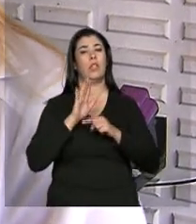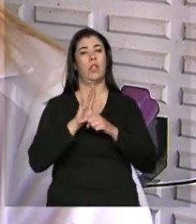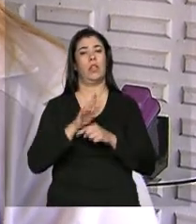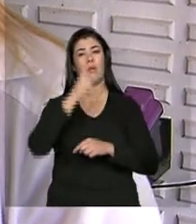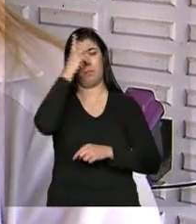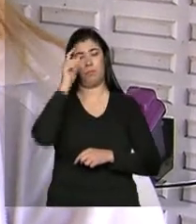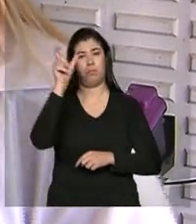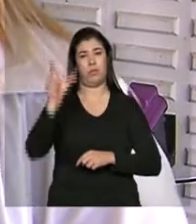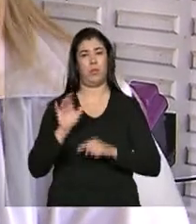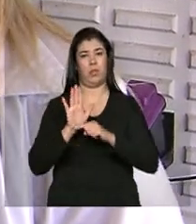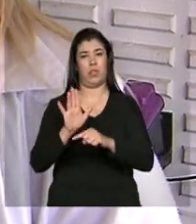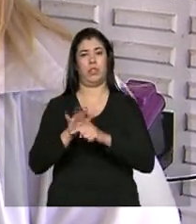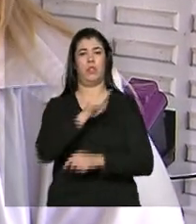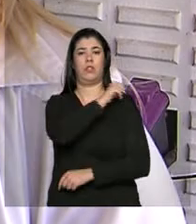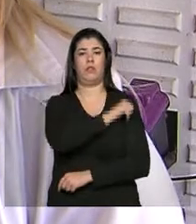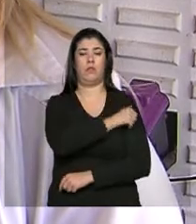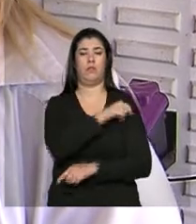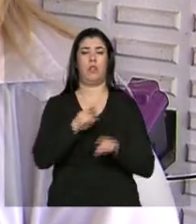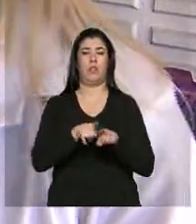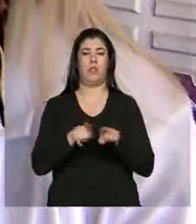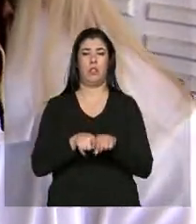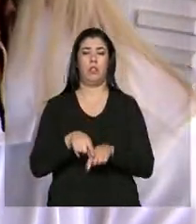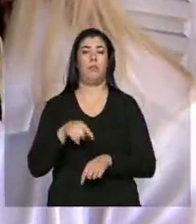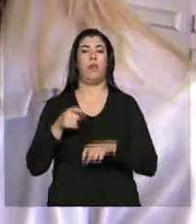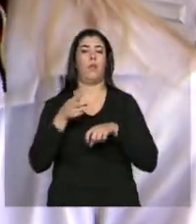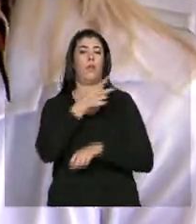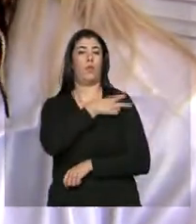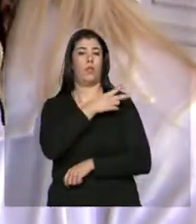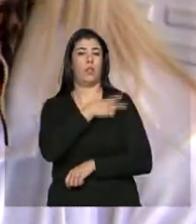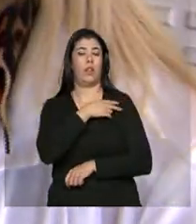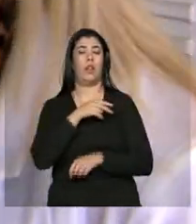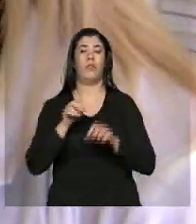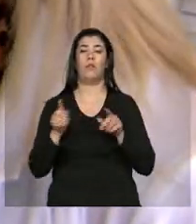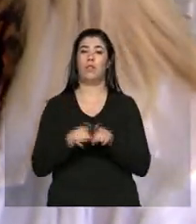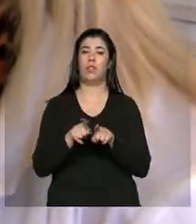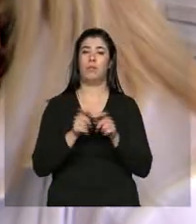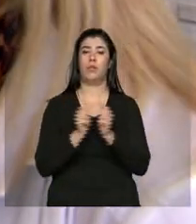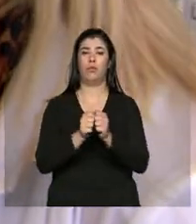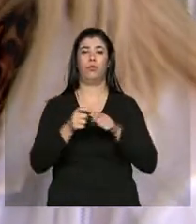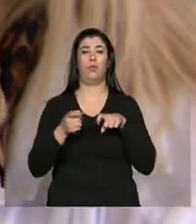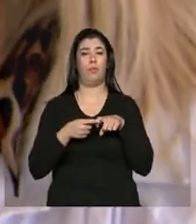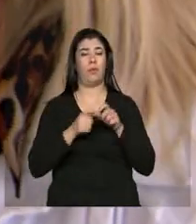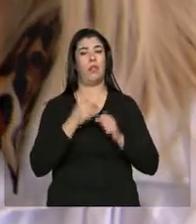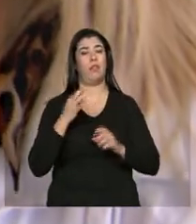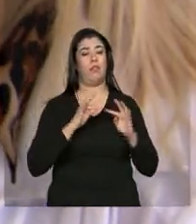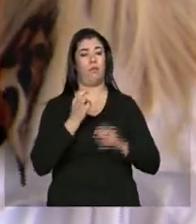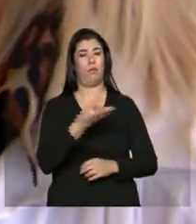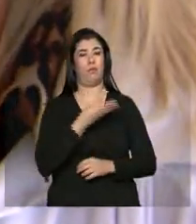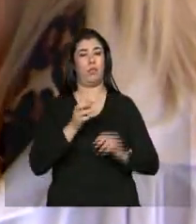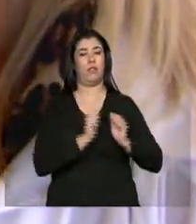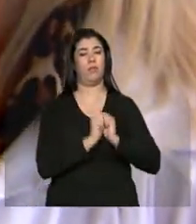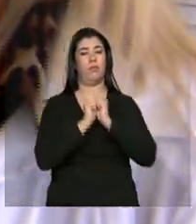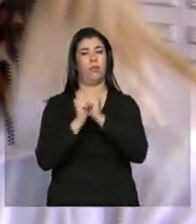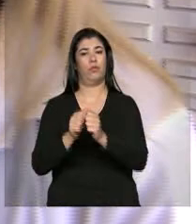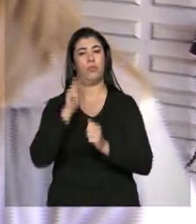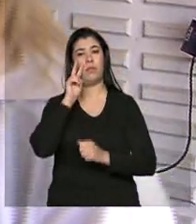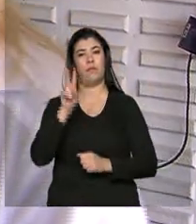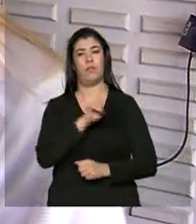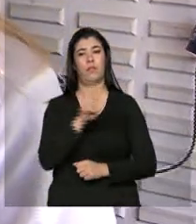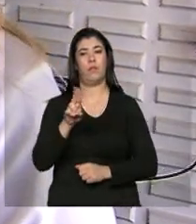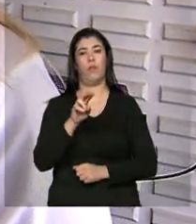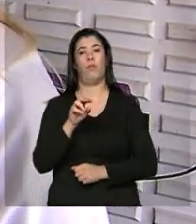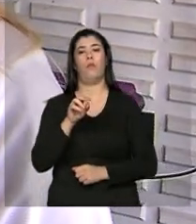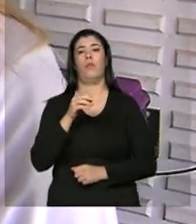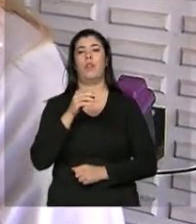e técnico de enfermagem, eu que sou a médica. Estão quase saindo para a rua aí. Estamos saindo agora para fazer uma visita do senhor Aristeu e dona